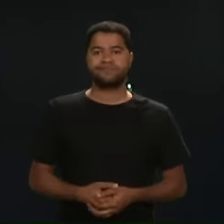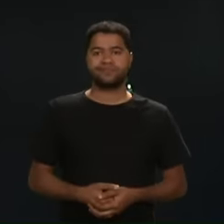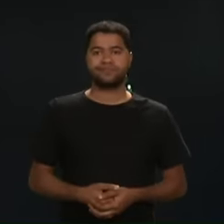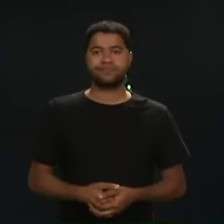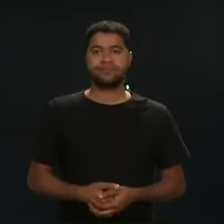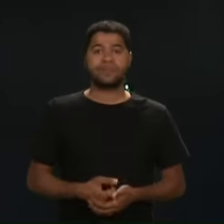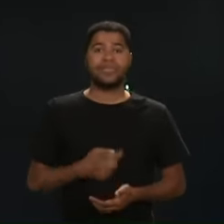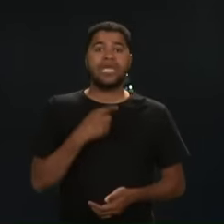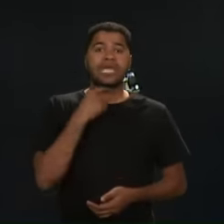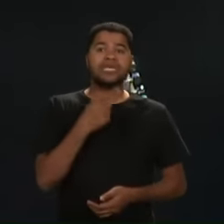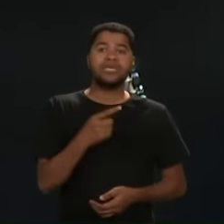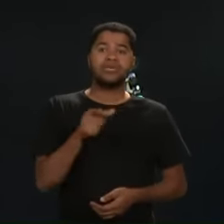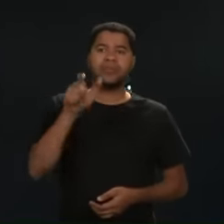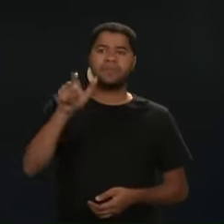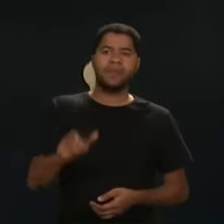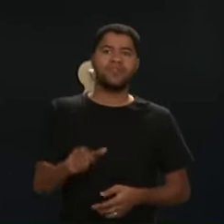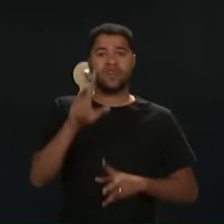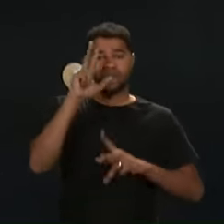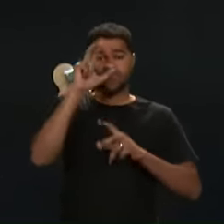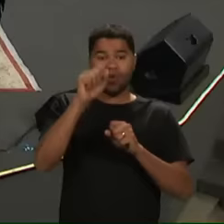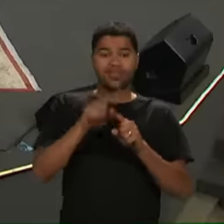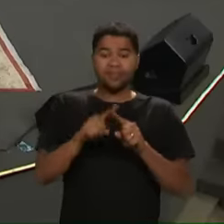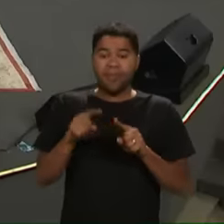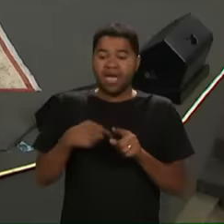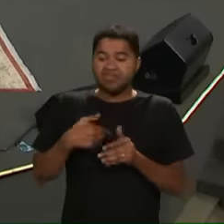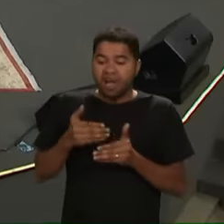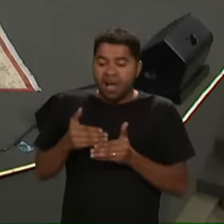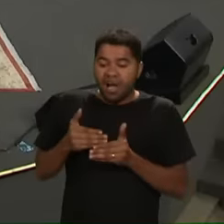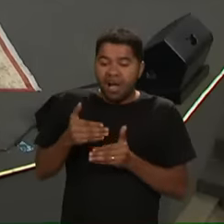O que adianta A pessoa ter força Mas não dar um passo